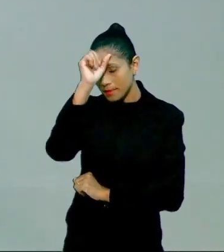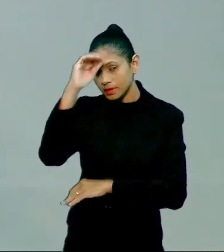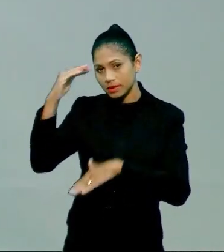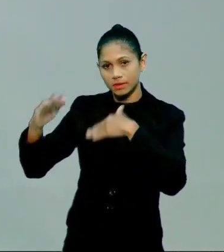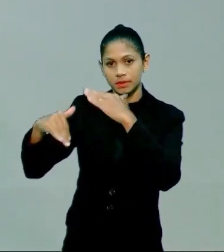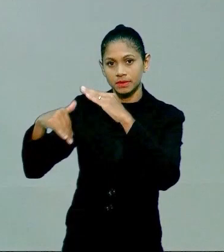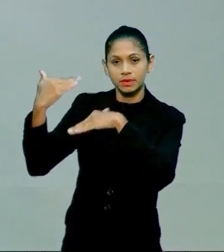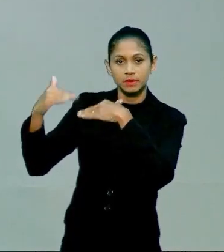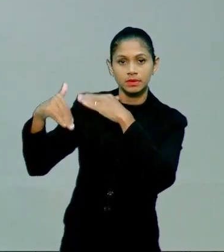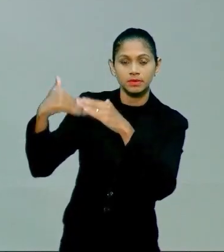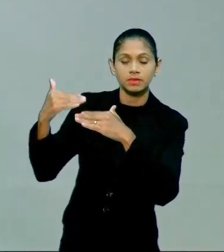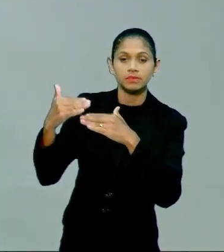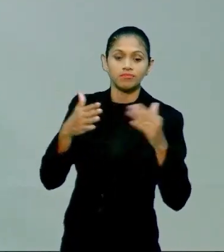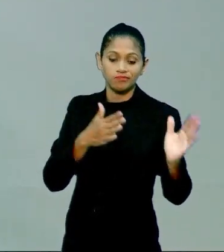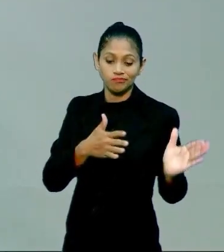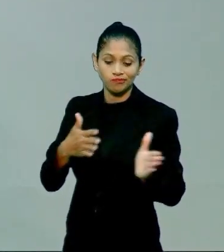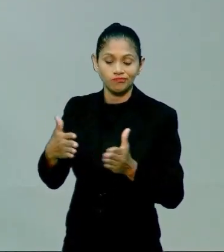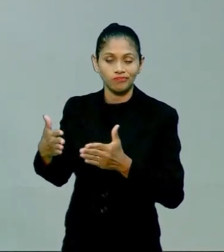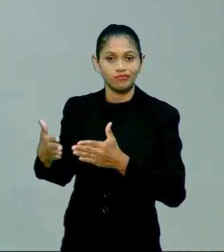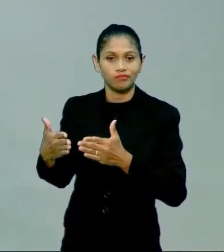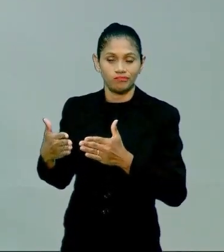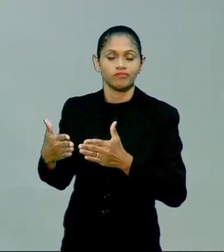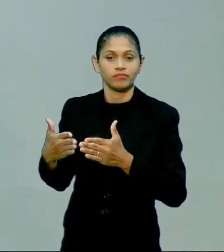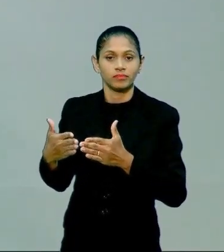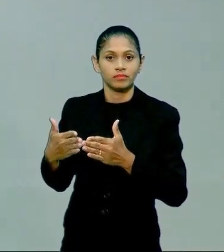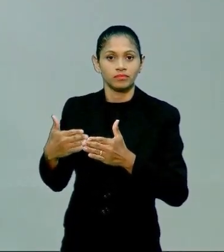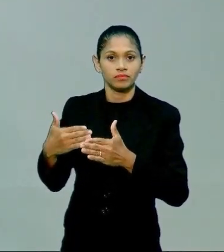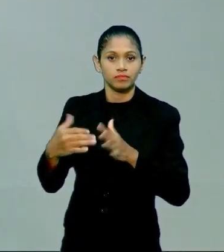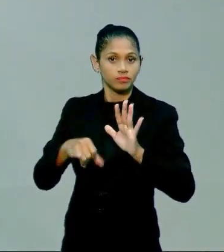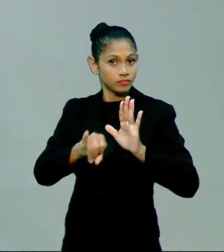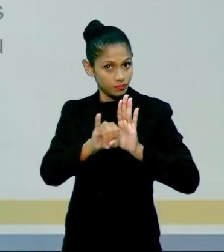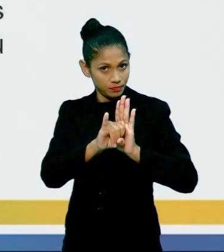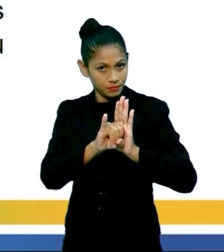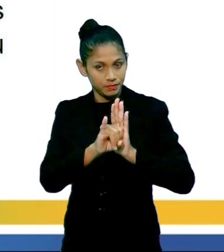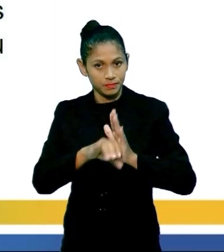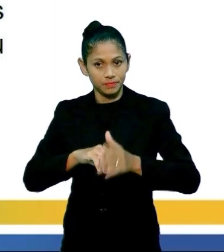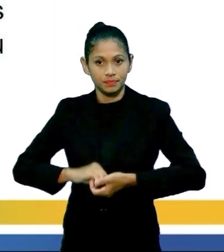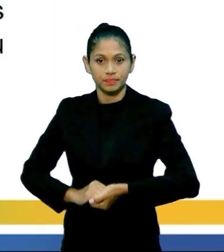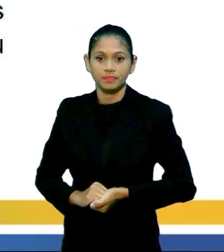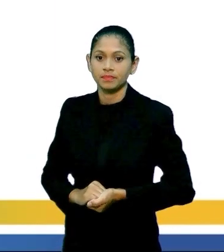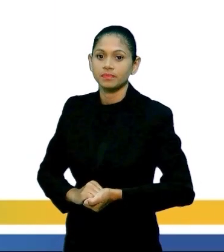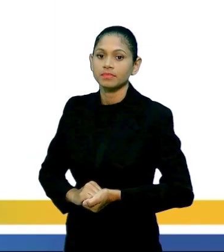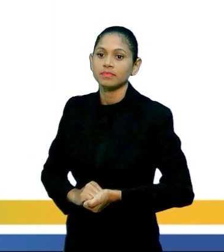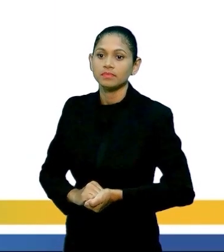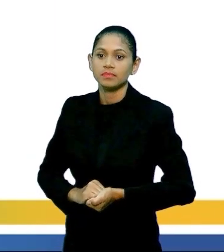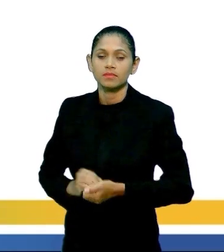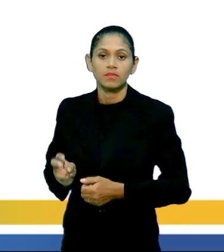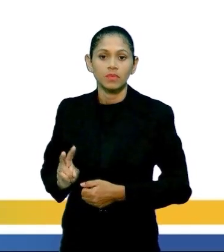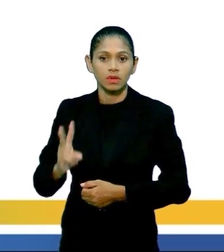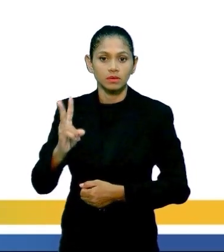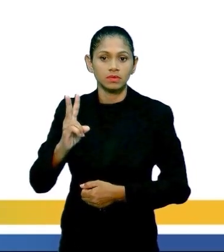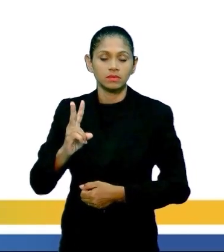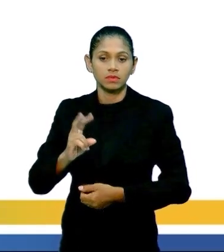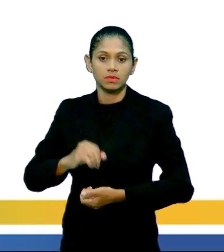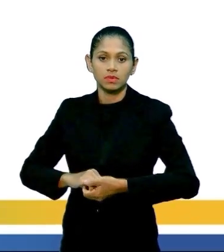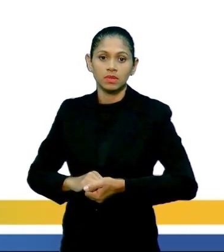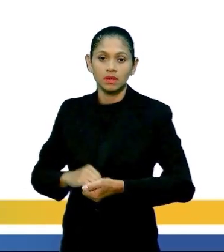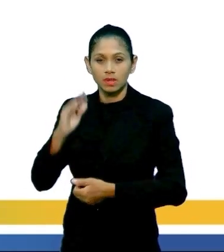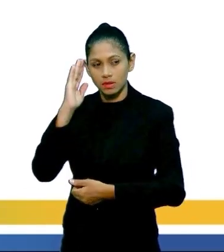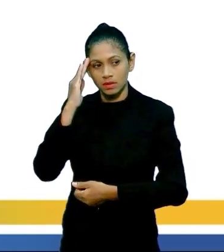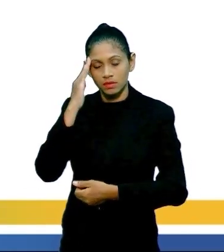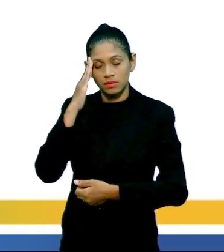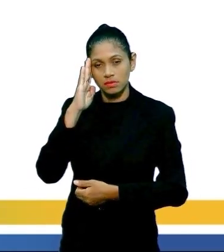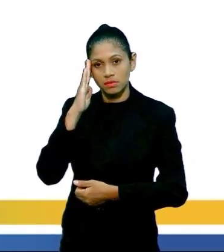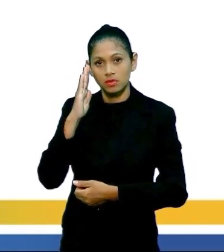no nosso processo de construção identitária ao longo da vida. Tranquilo? Compreendido isso, a gente consegue avançar mais um pouco e entender qual é a